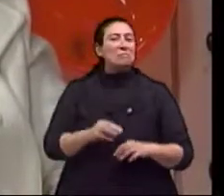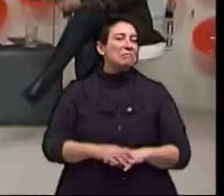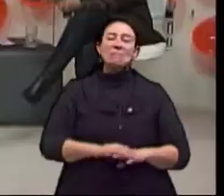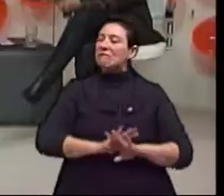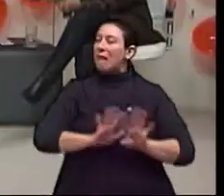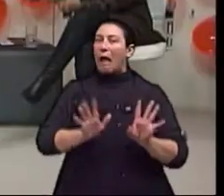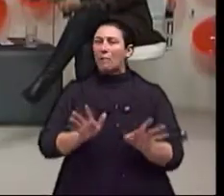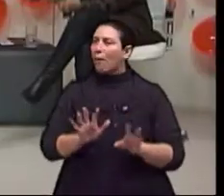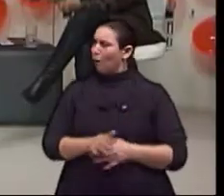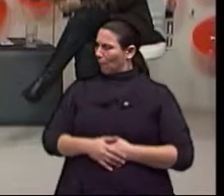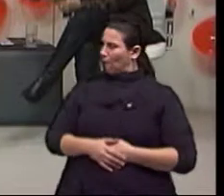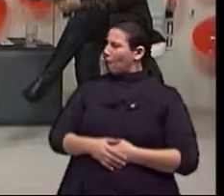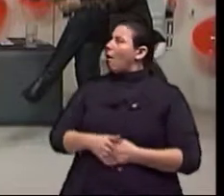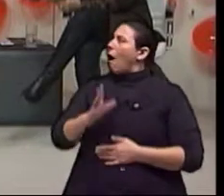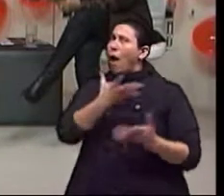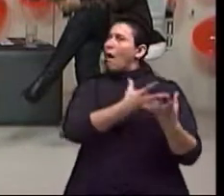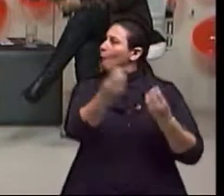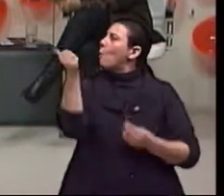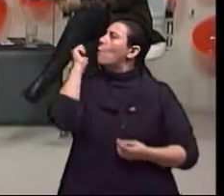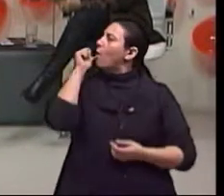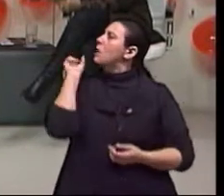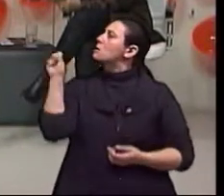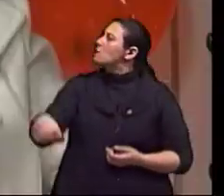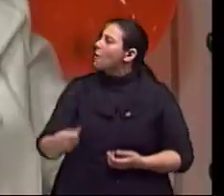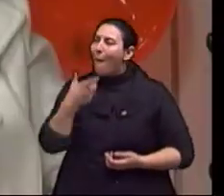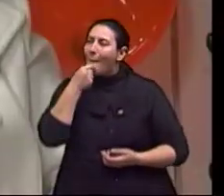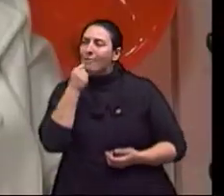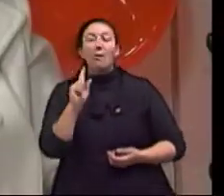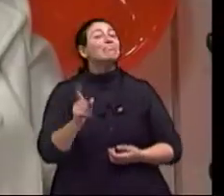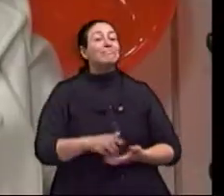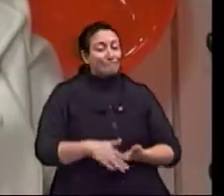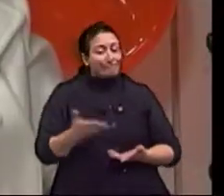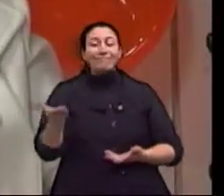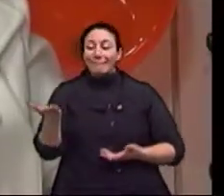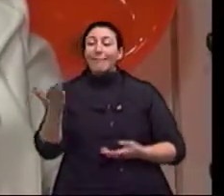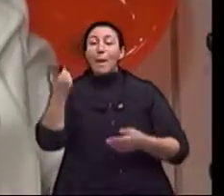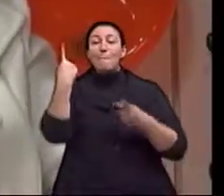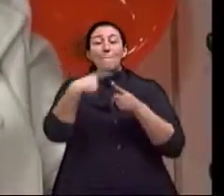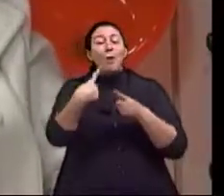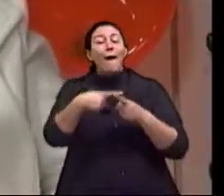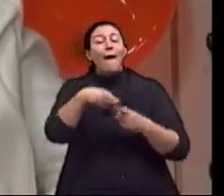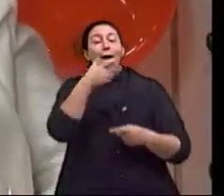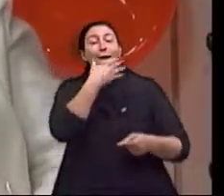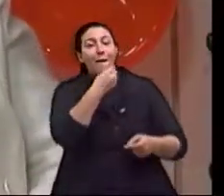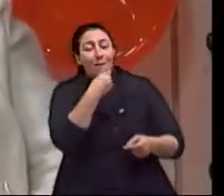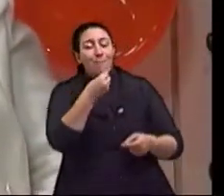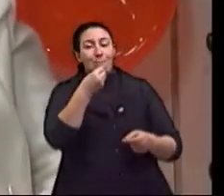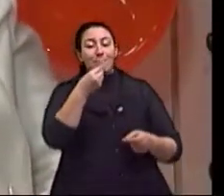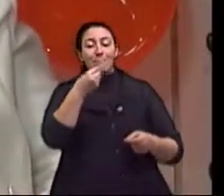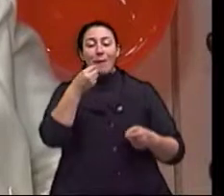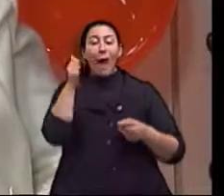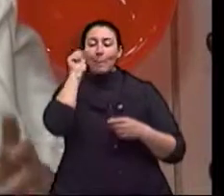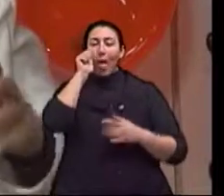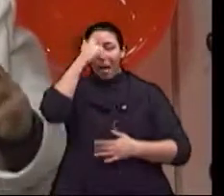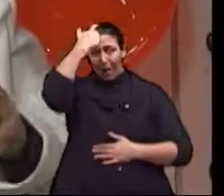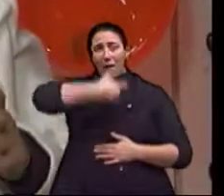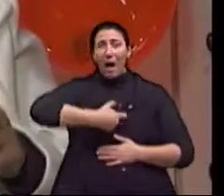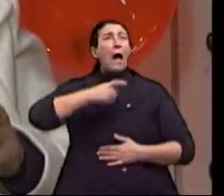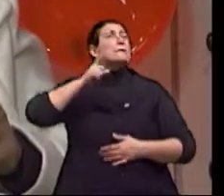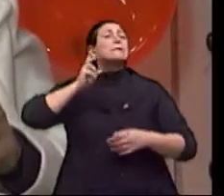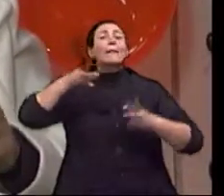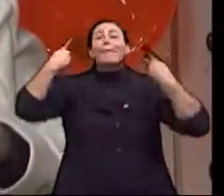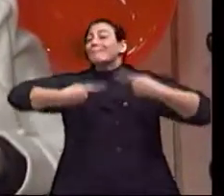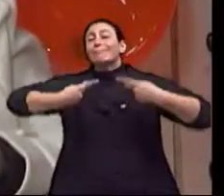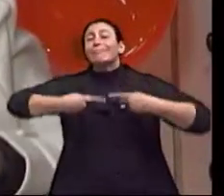mulheres é quase que prioritária, né? Claro, porque a mulher, ela traz esse papel de cuidadora. Ela é aquela que está